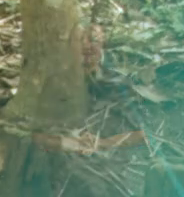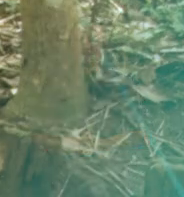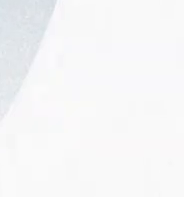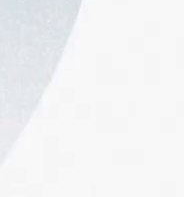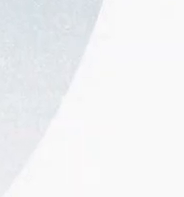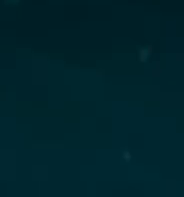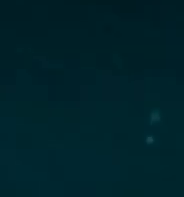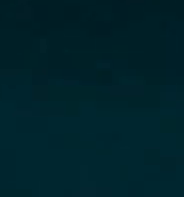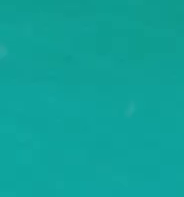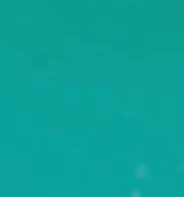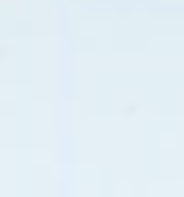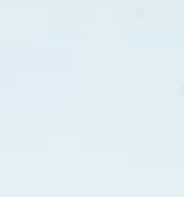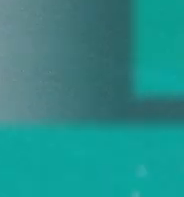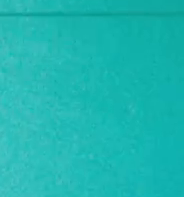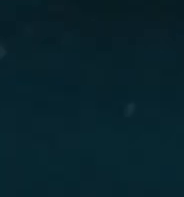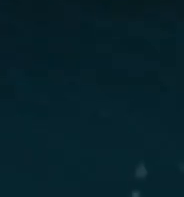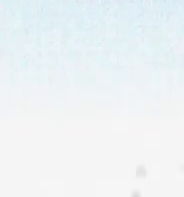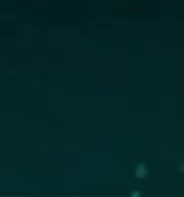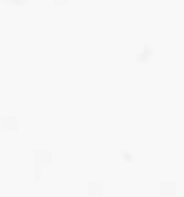já.